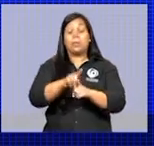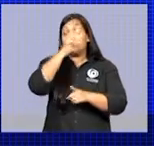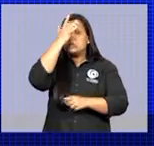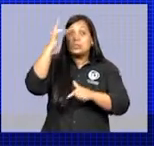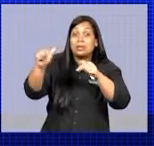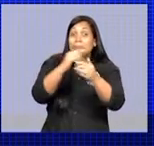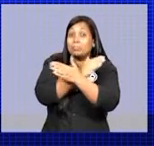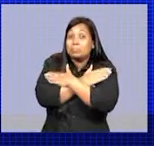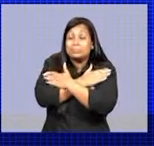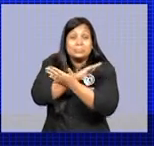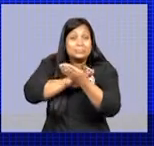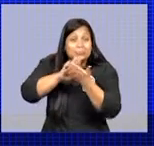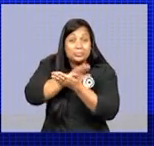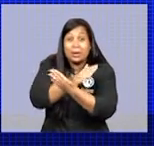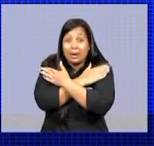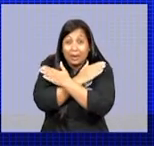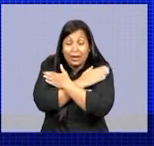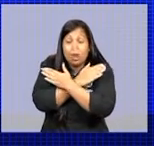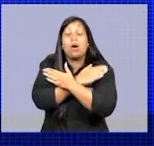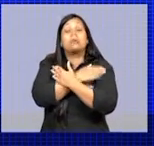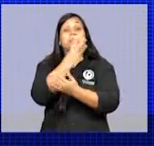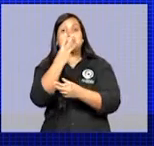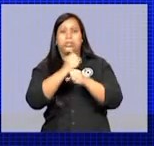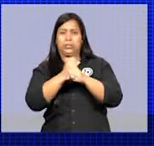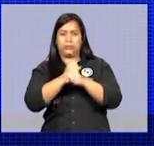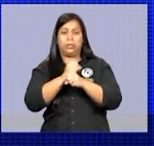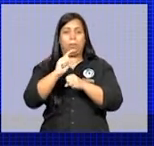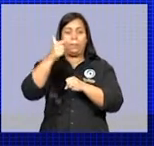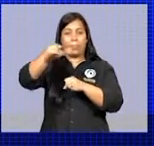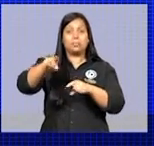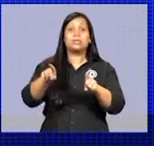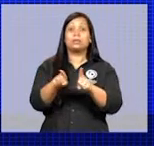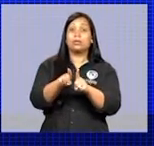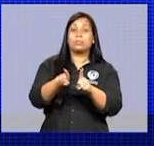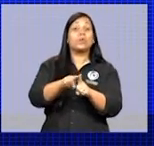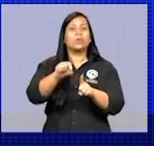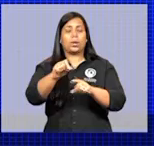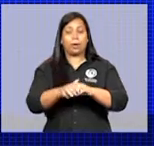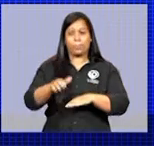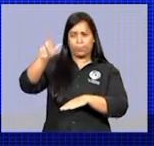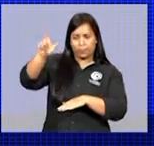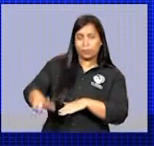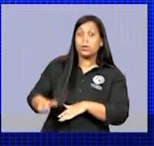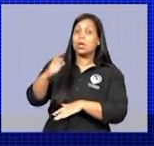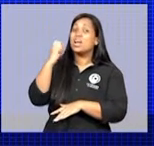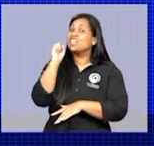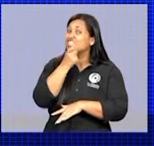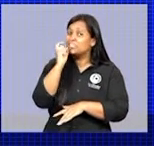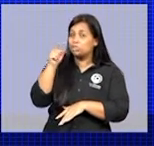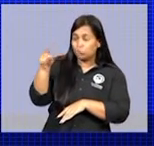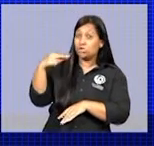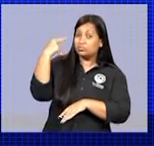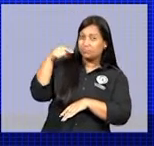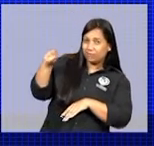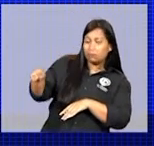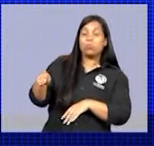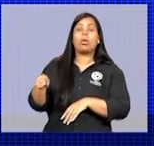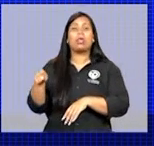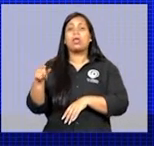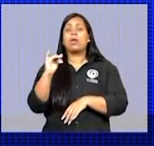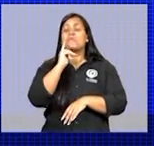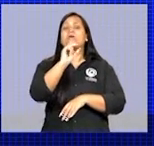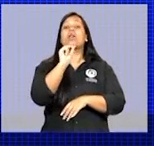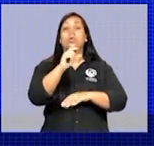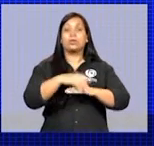anos. A propositura foi aprovada, assim como a de Jorge Menezes, que obriga empresas concessionárias de serviços